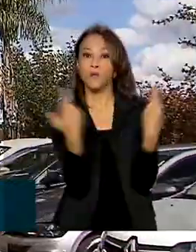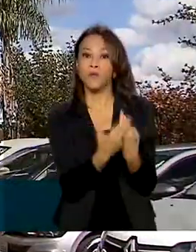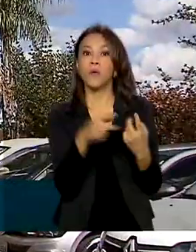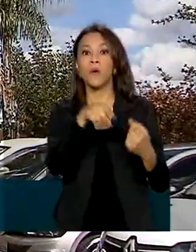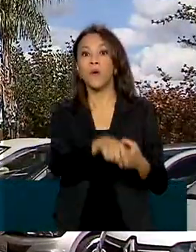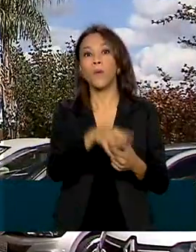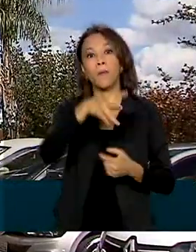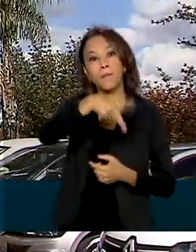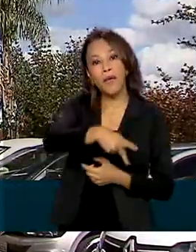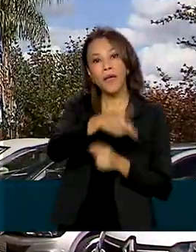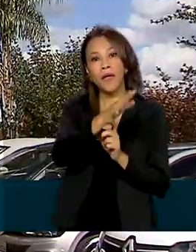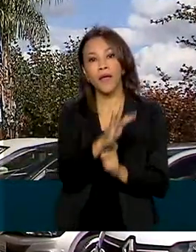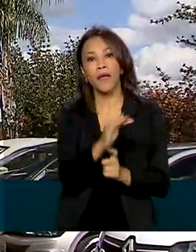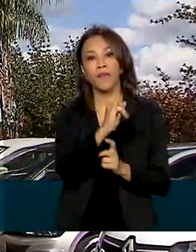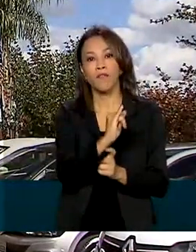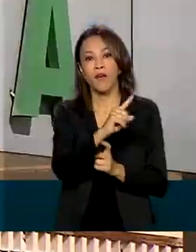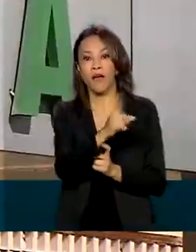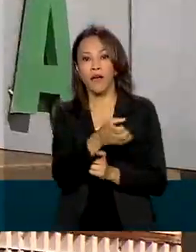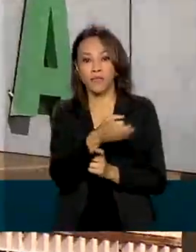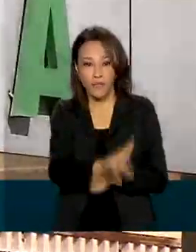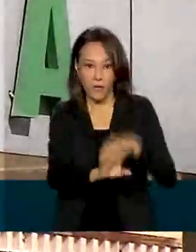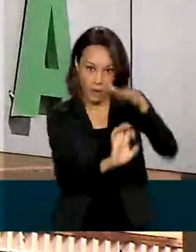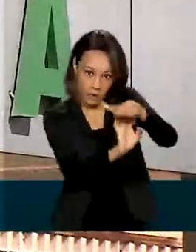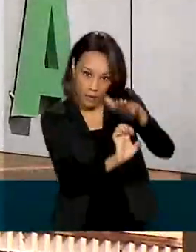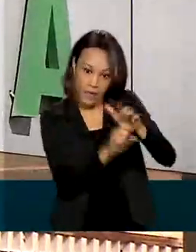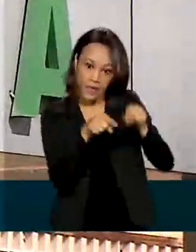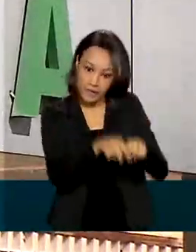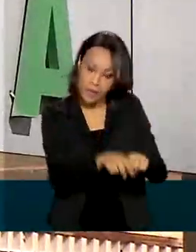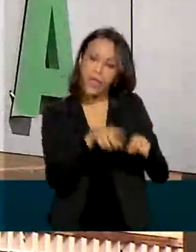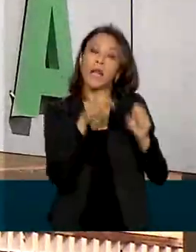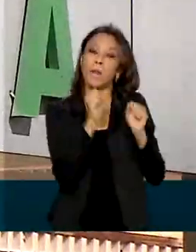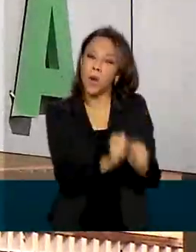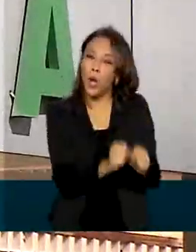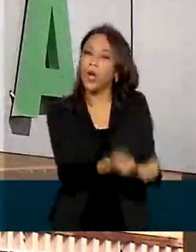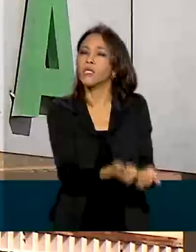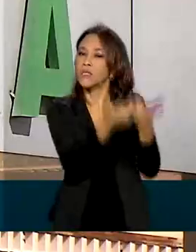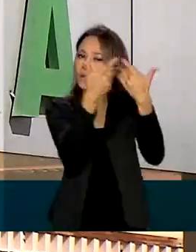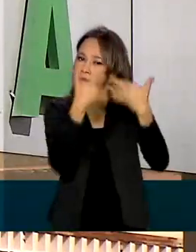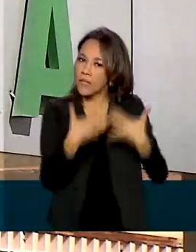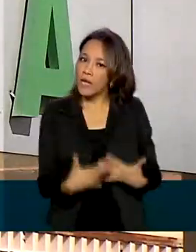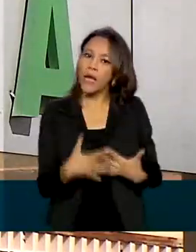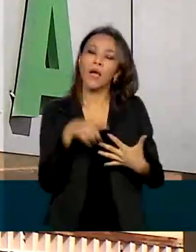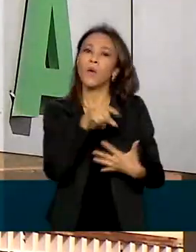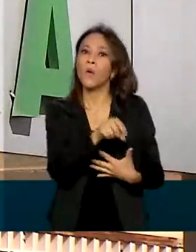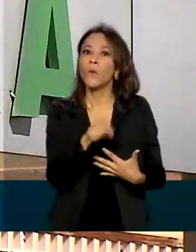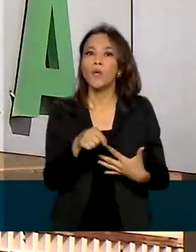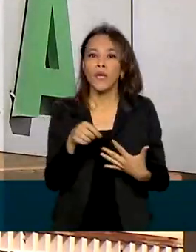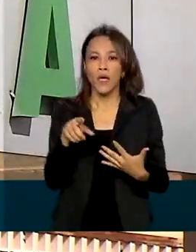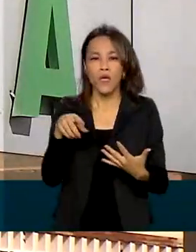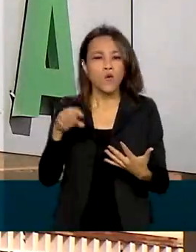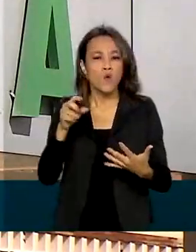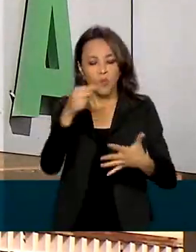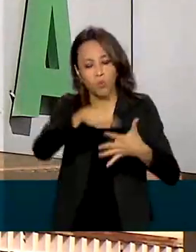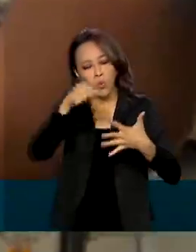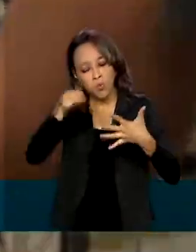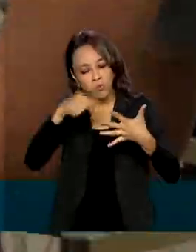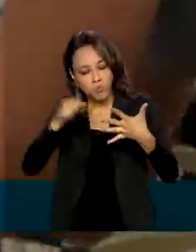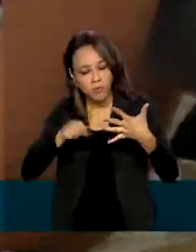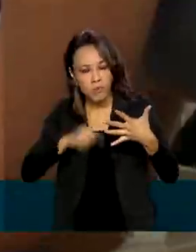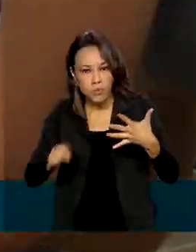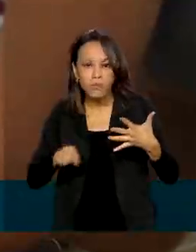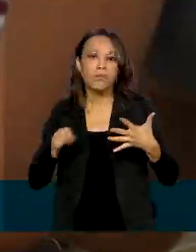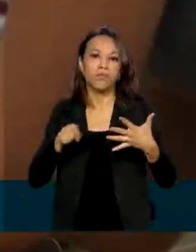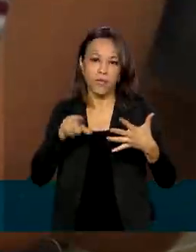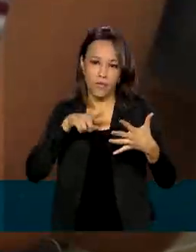Anvisa esclareceu que, caso necessário, a empresa poderá justificar o eventual não cumprimento de todos os itens do